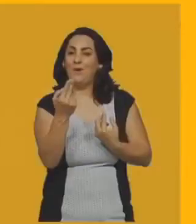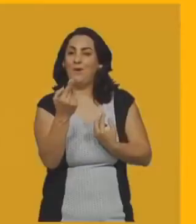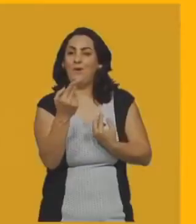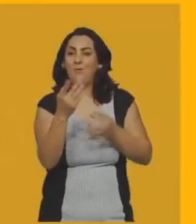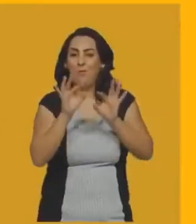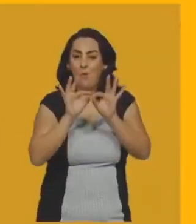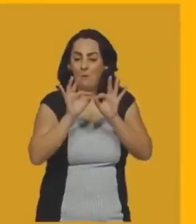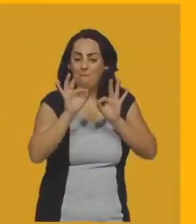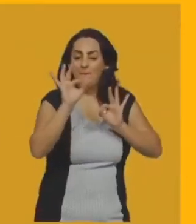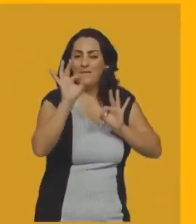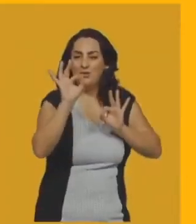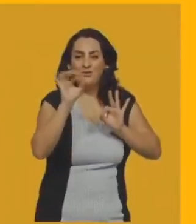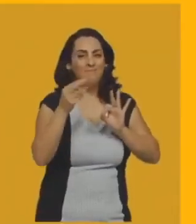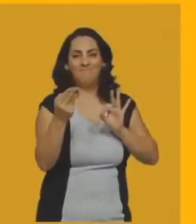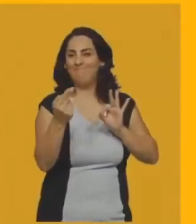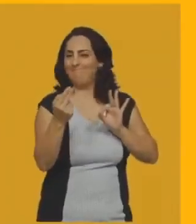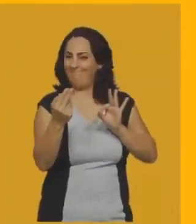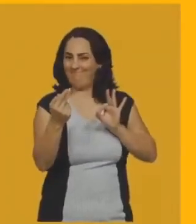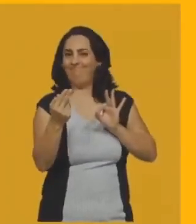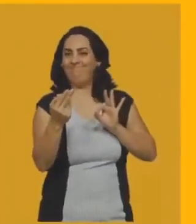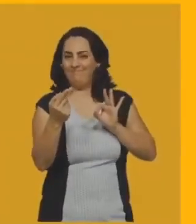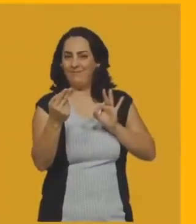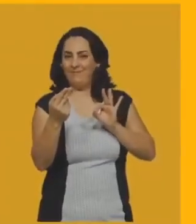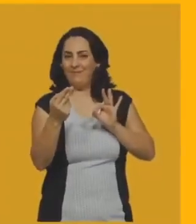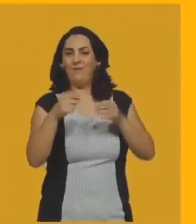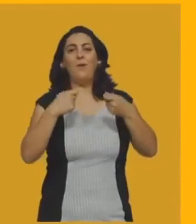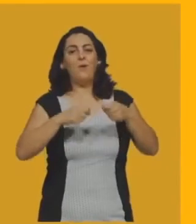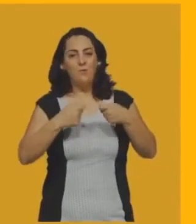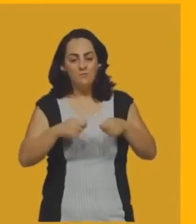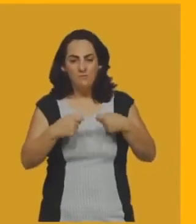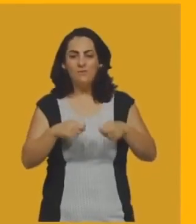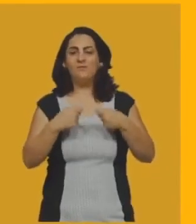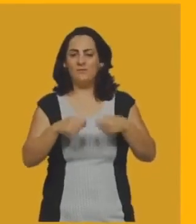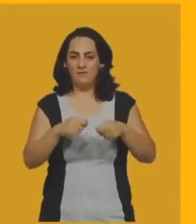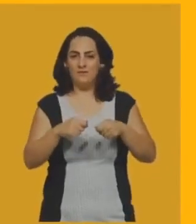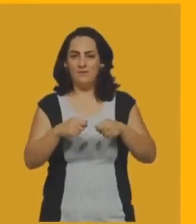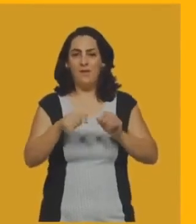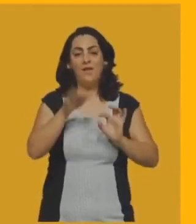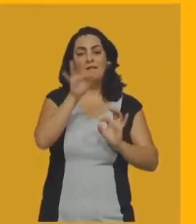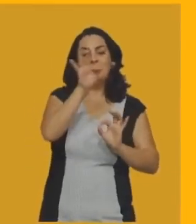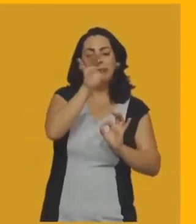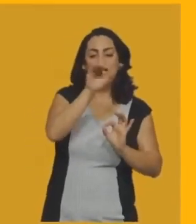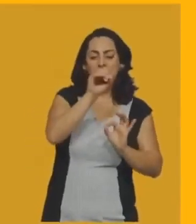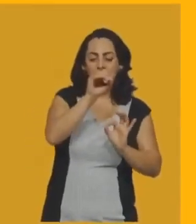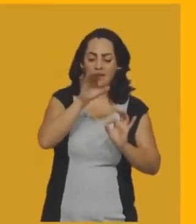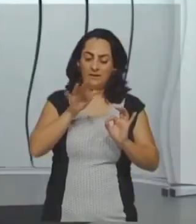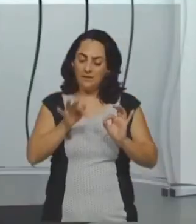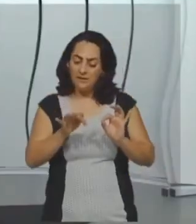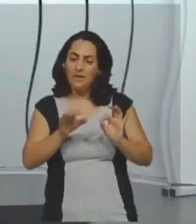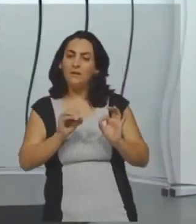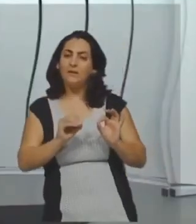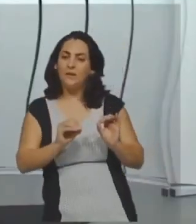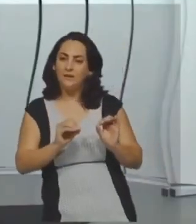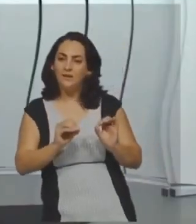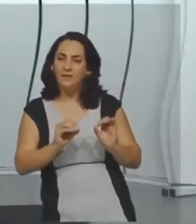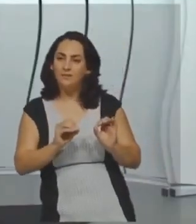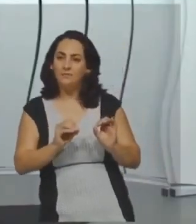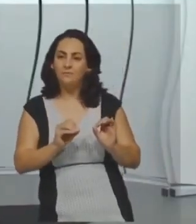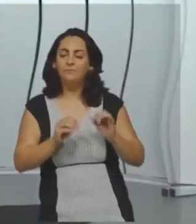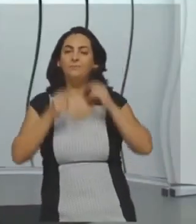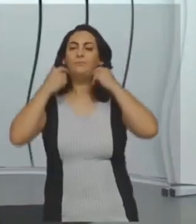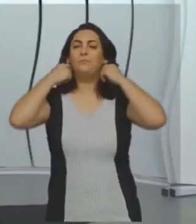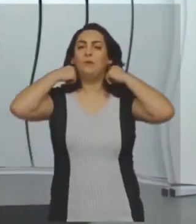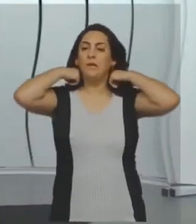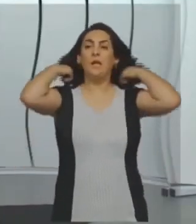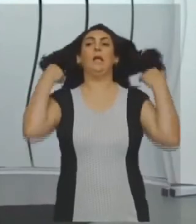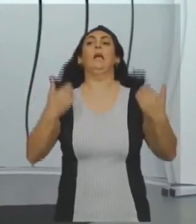interno, não isso? Então, eles também são congruentes. Então, esse valor é o mesmo